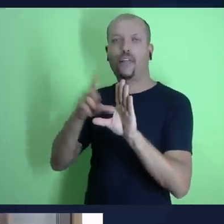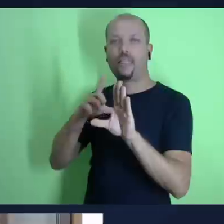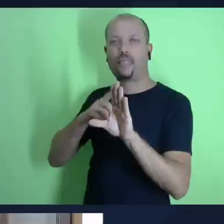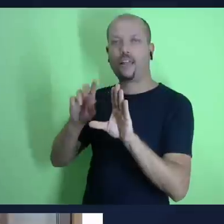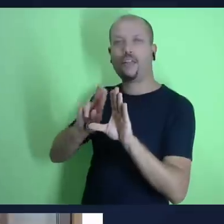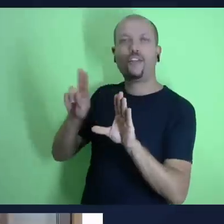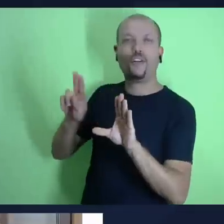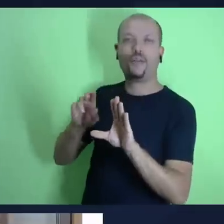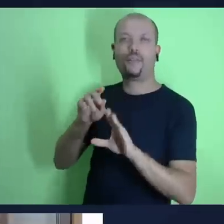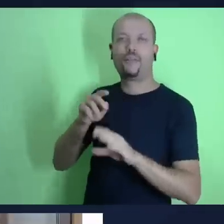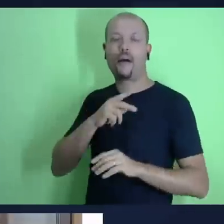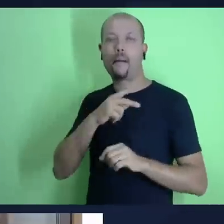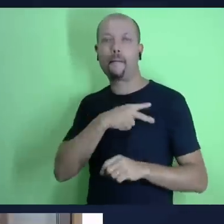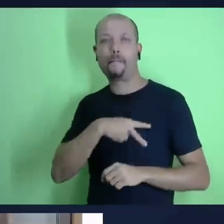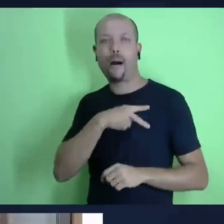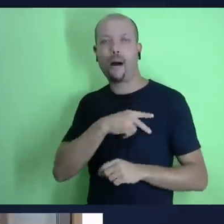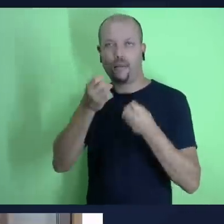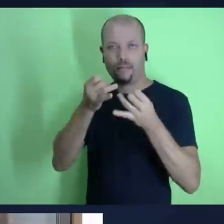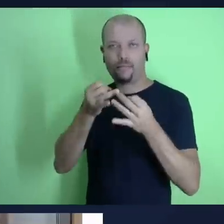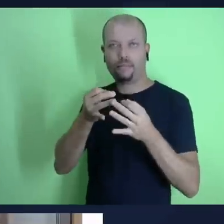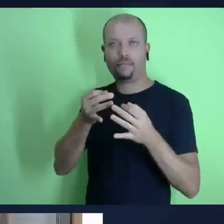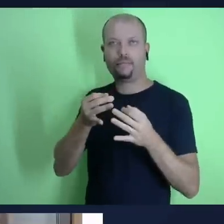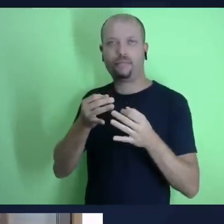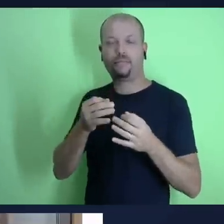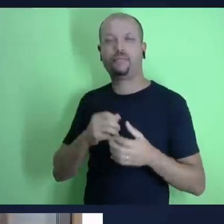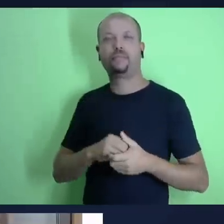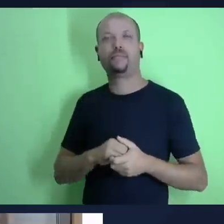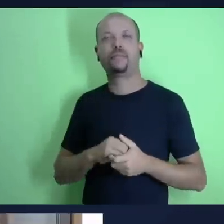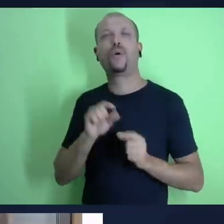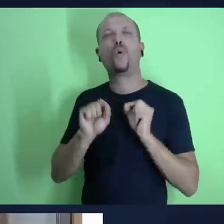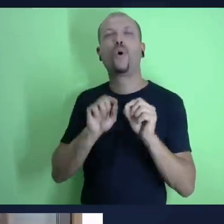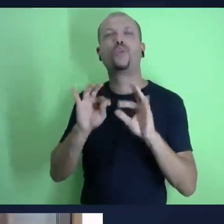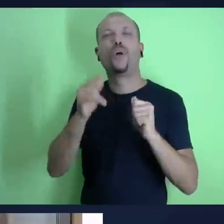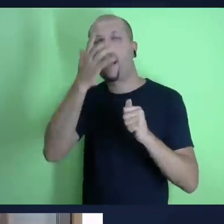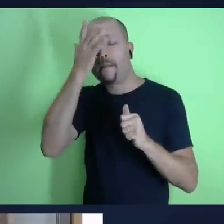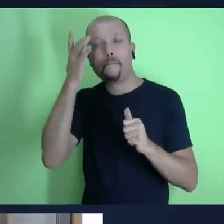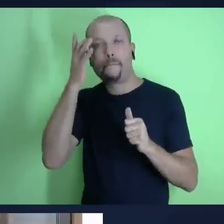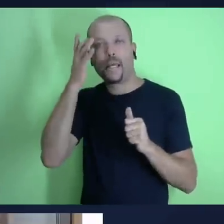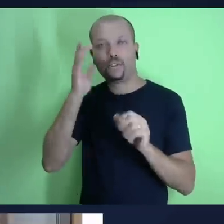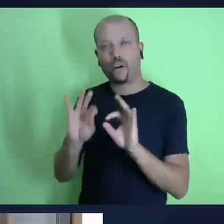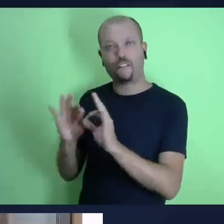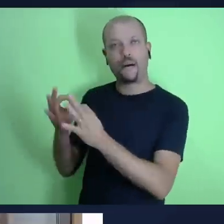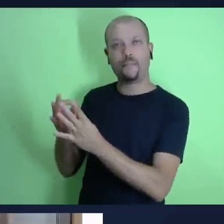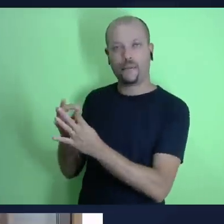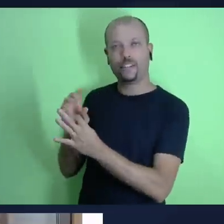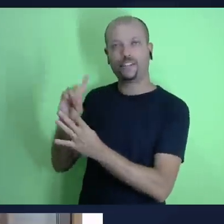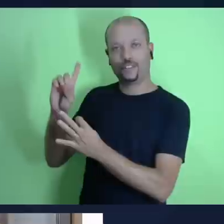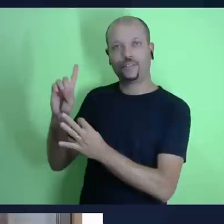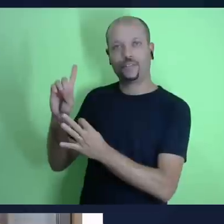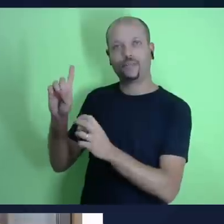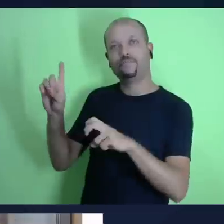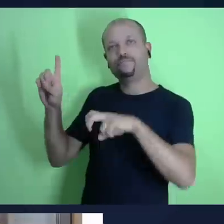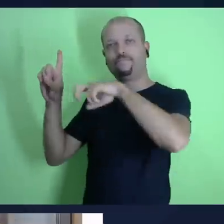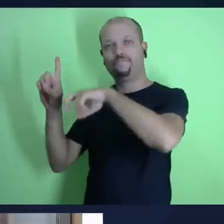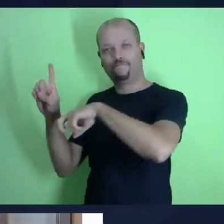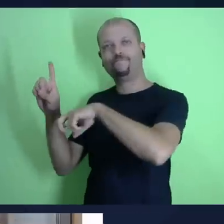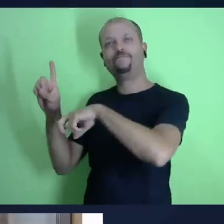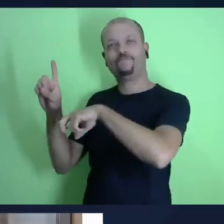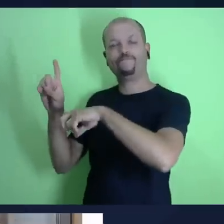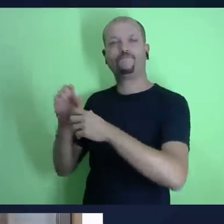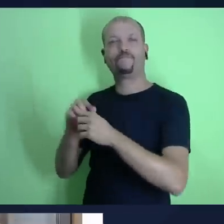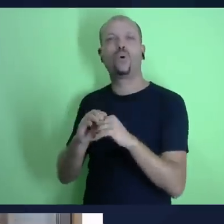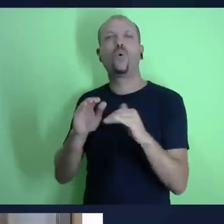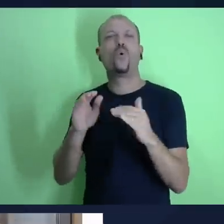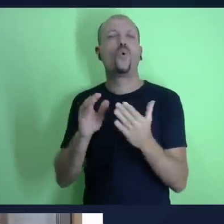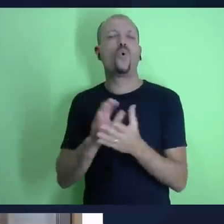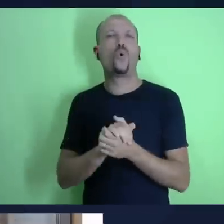aqui eh por que que essa ideia de família é apresentada e e dentro desse